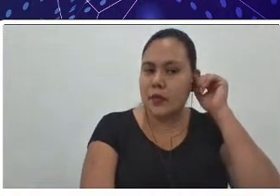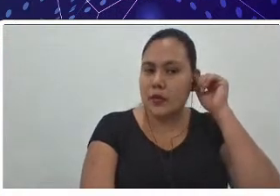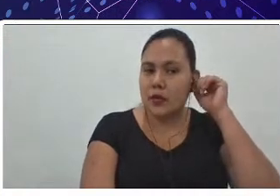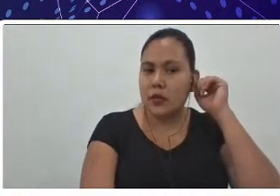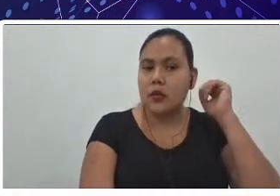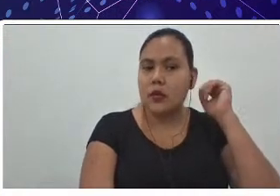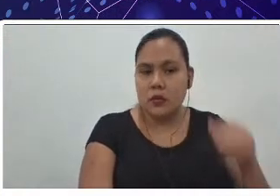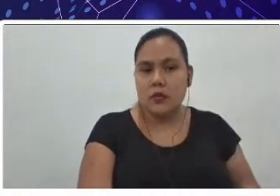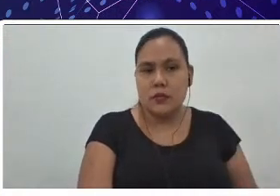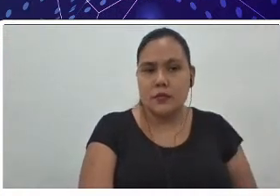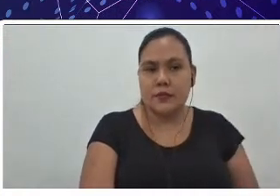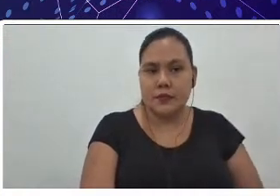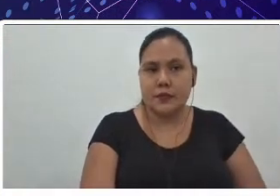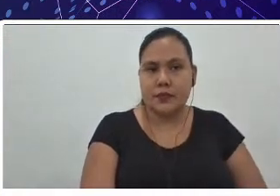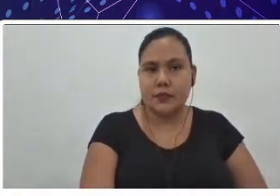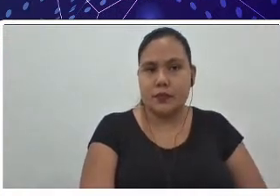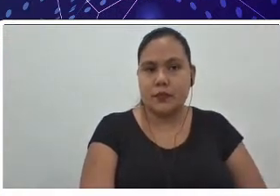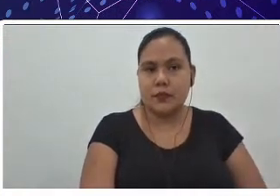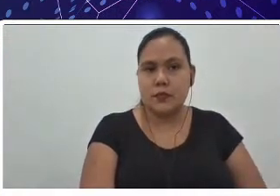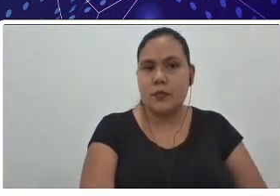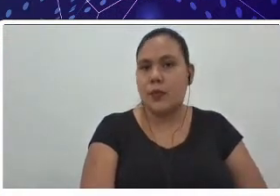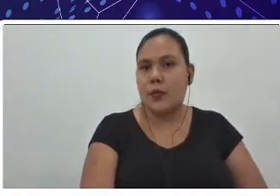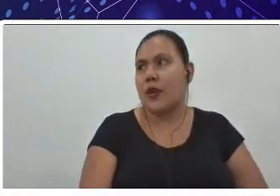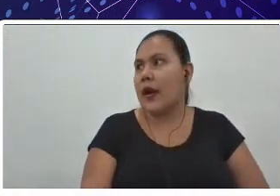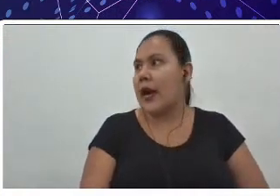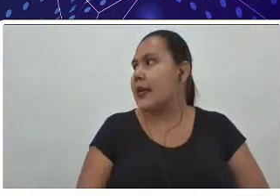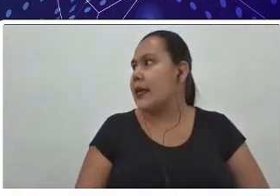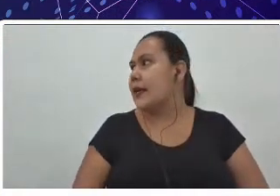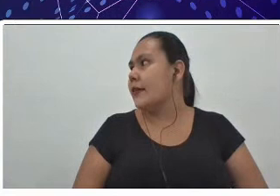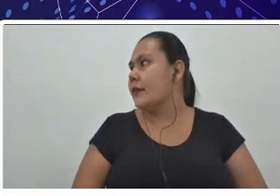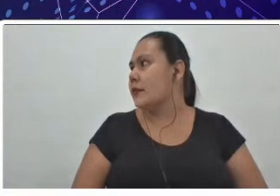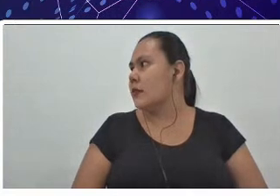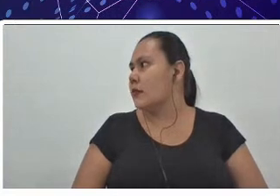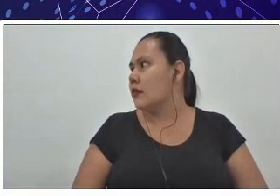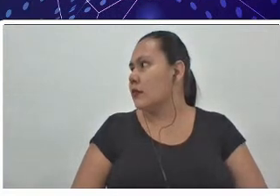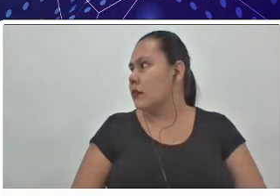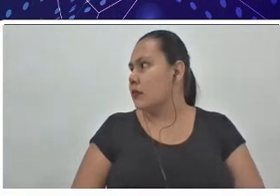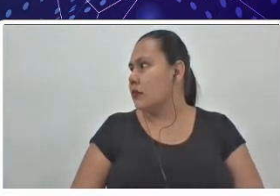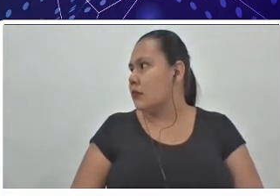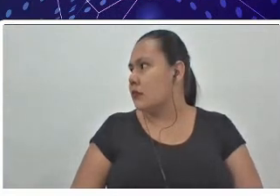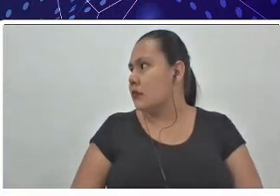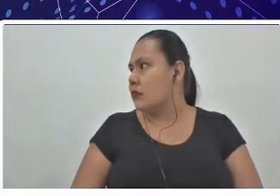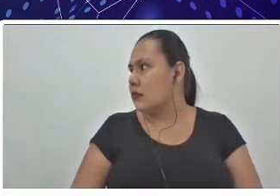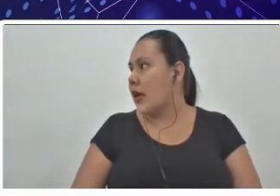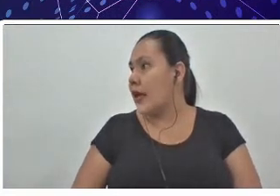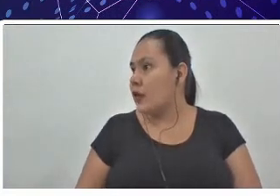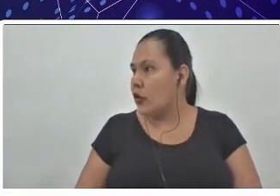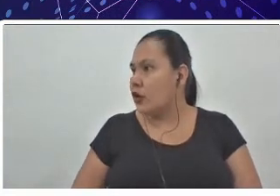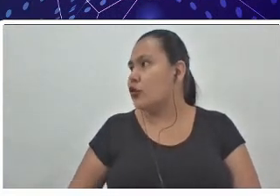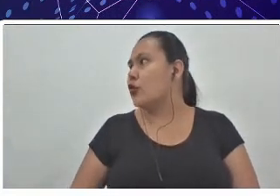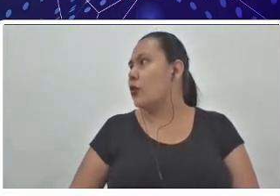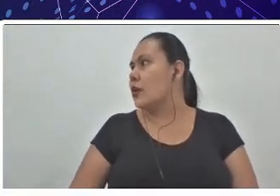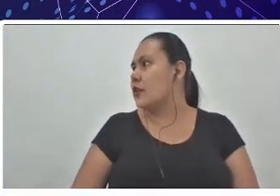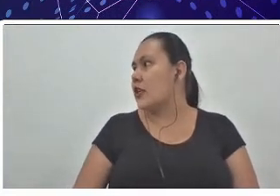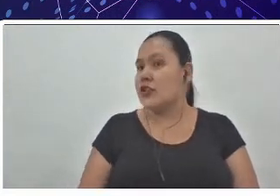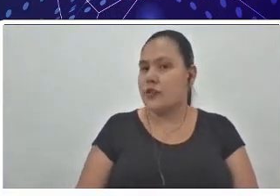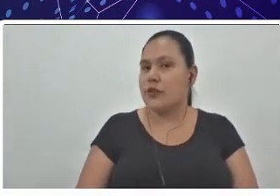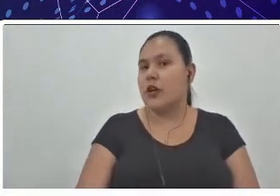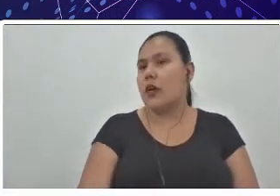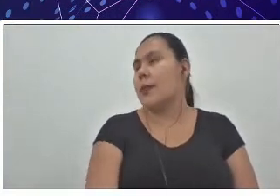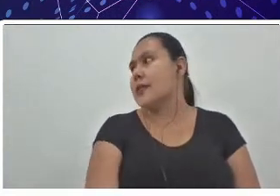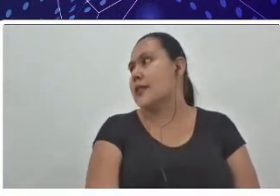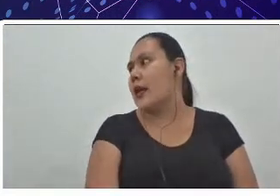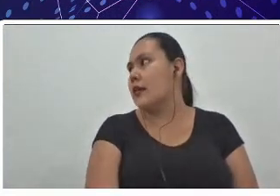de frigoríficos, dentro de um frigorífico que trabalha com pescados, juntamente ali também com o médico veterinário, com engenharia de alimentos